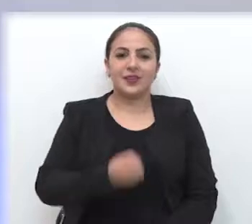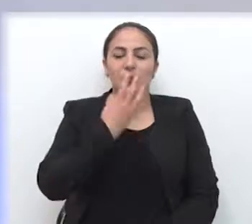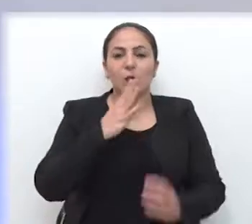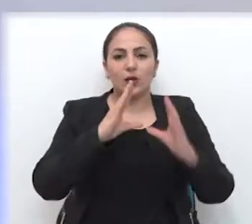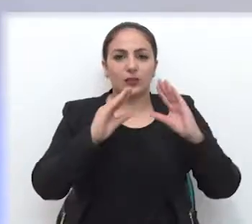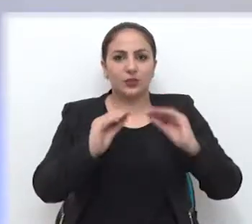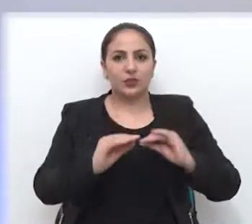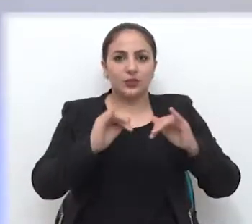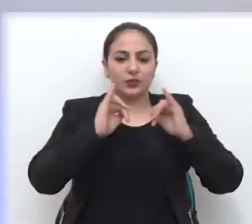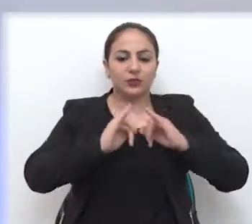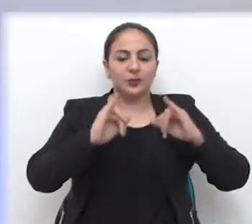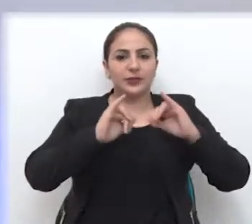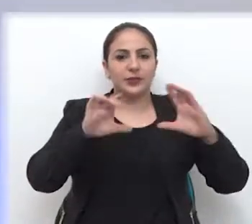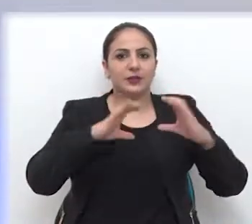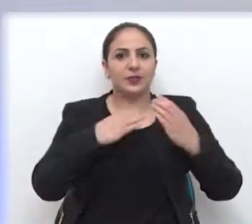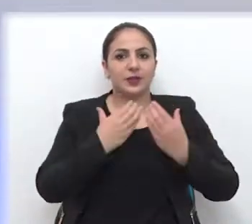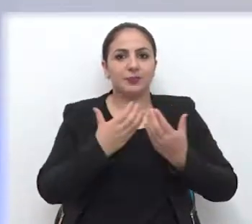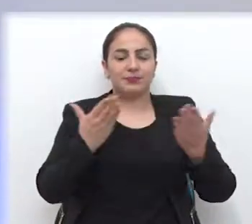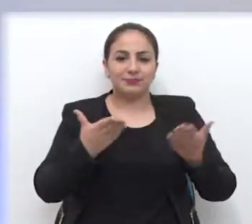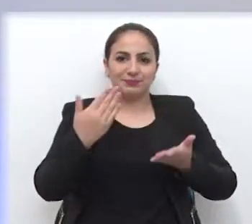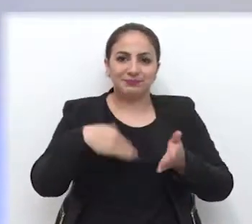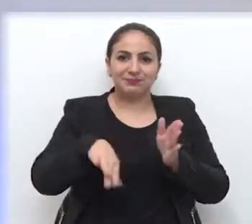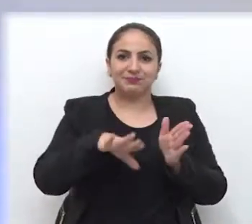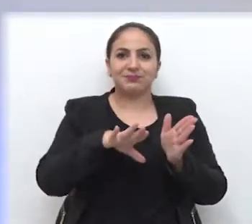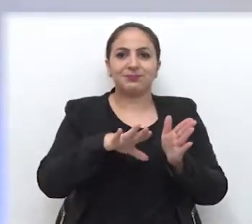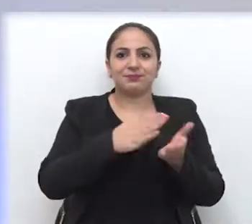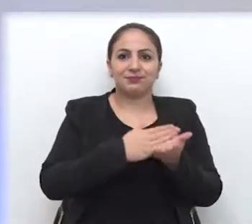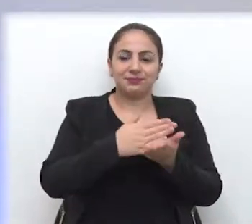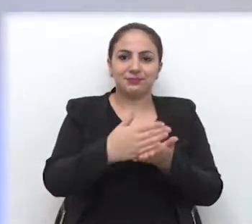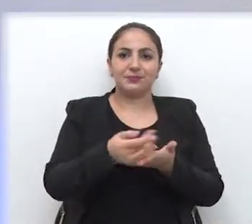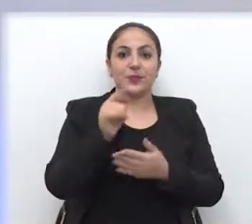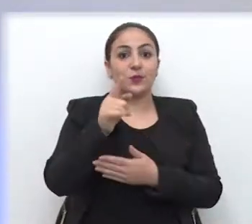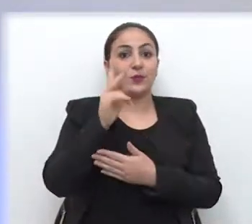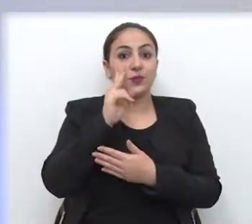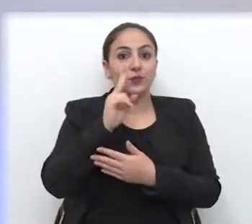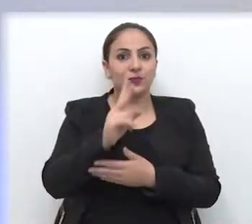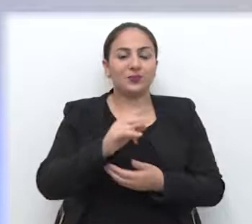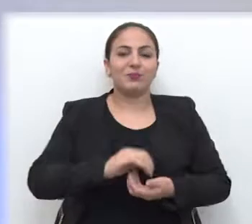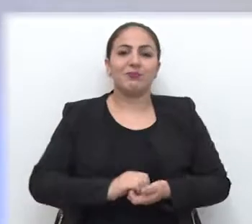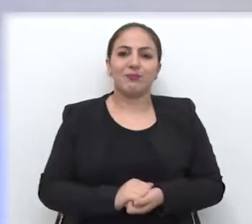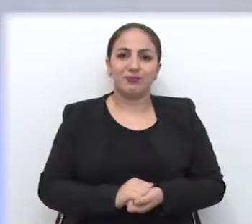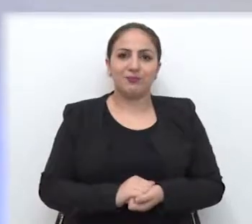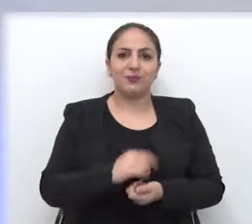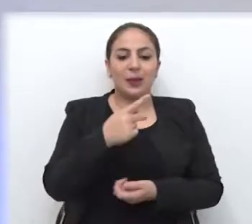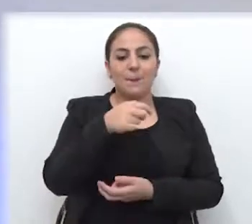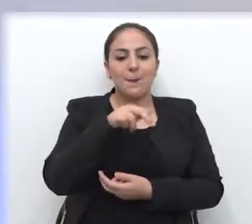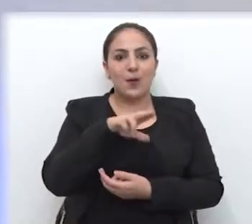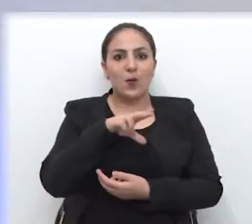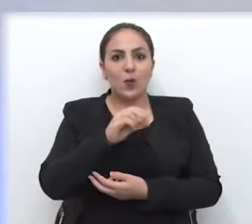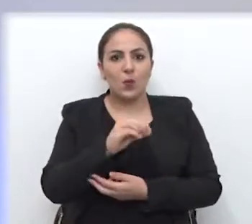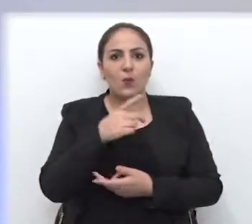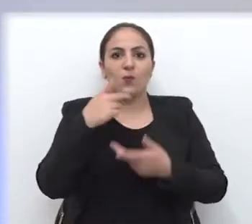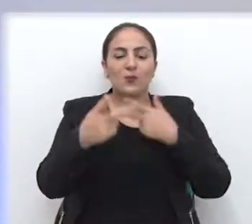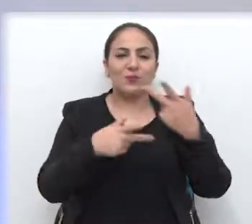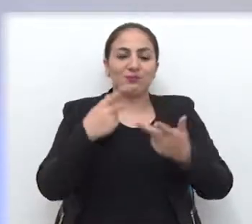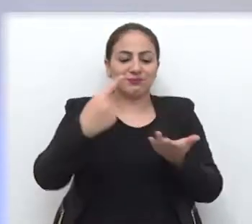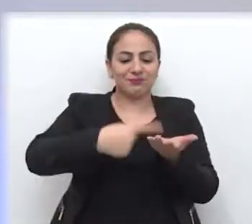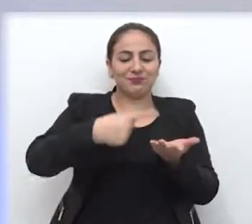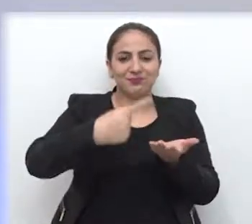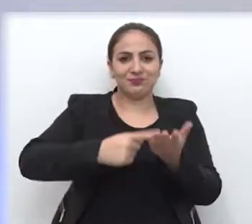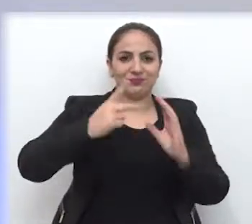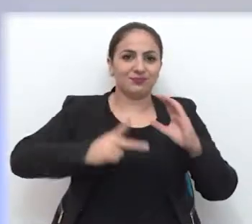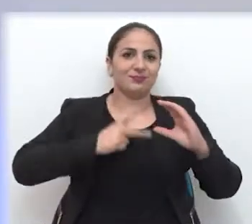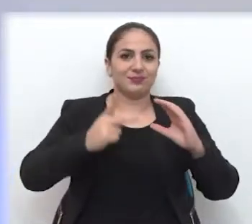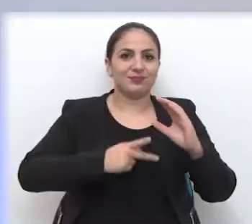Boa noite, o Jornal da Câmara já está começando e você vai ver. Paulo Neckle destaca o compromisso do